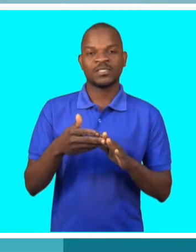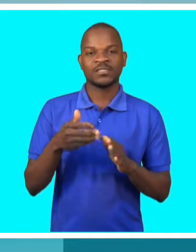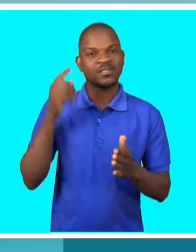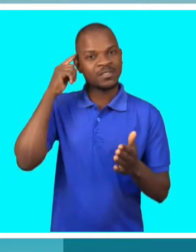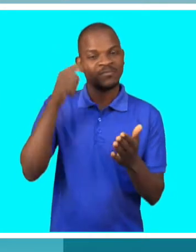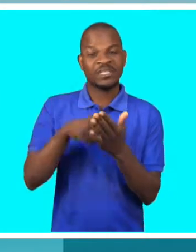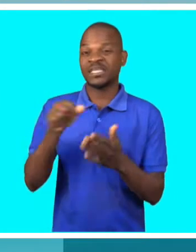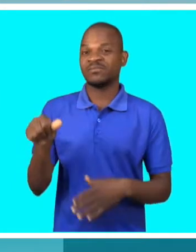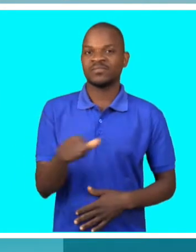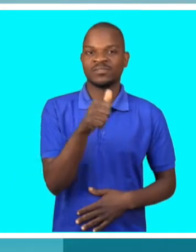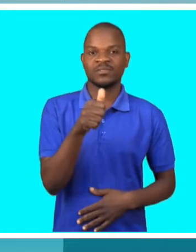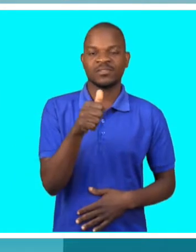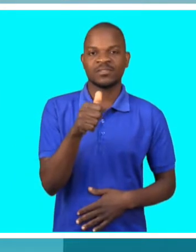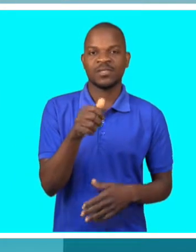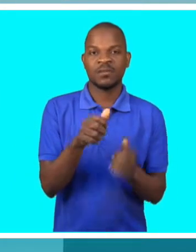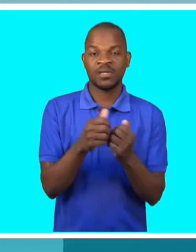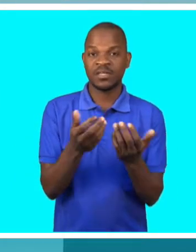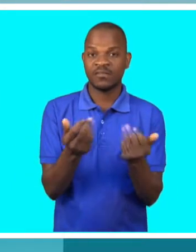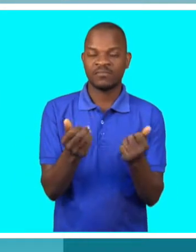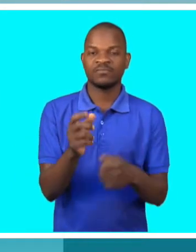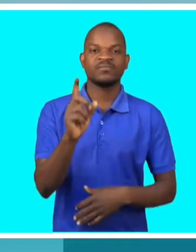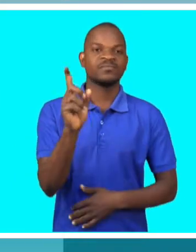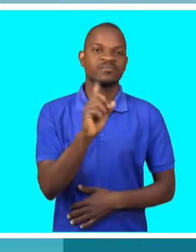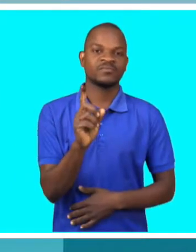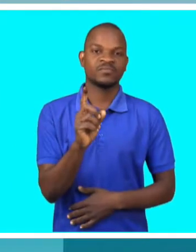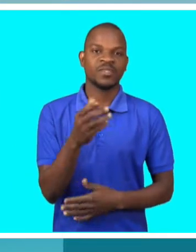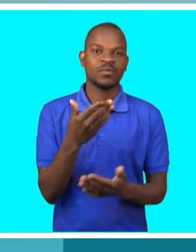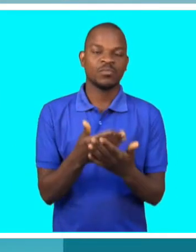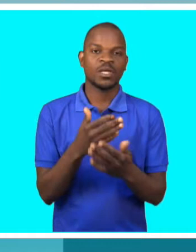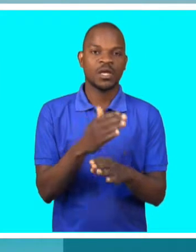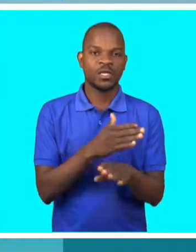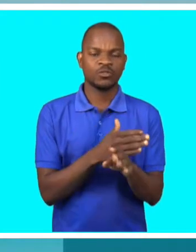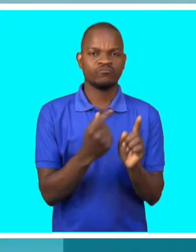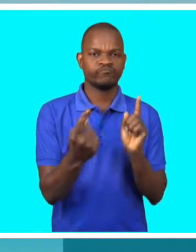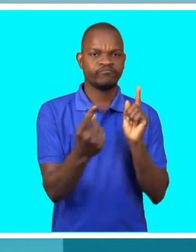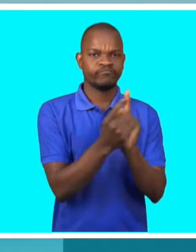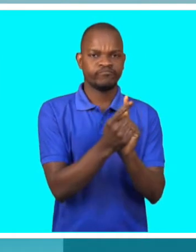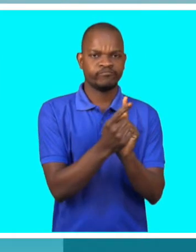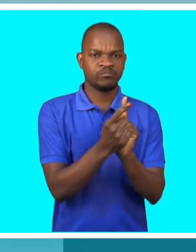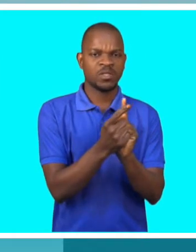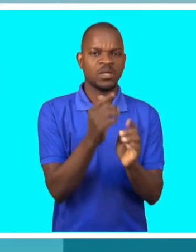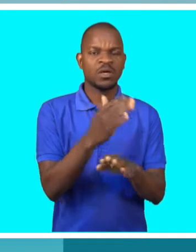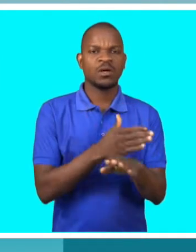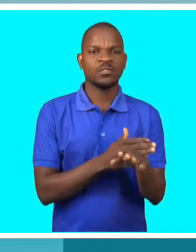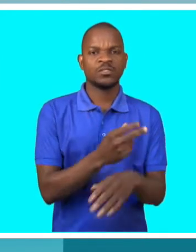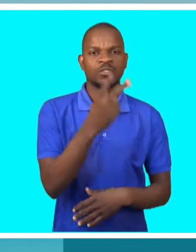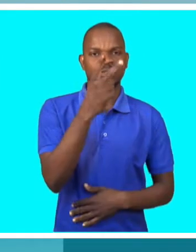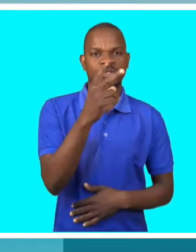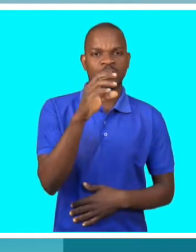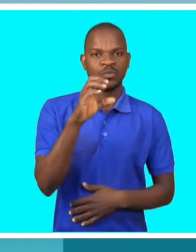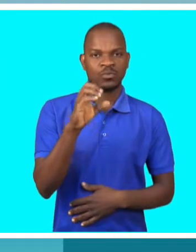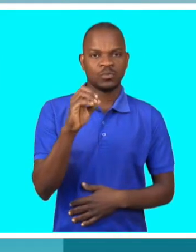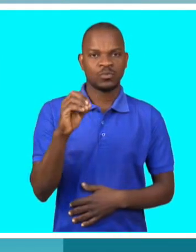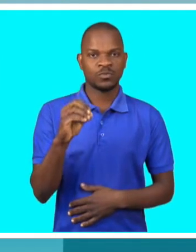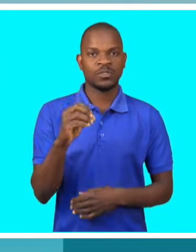graças a Deus. Não foi fácil. Conheci o Pita em 2005, que ele entrou lá na